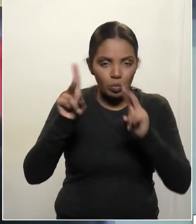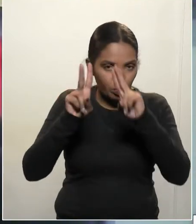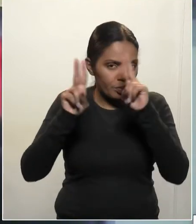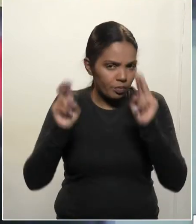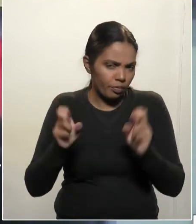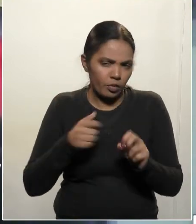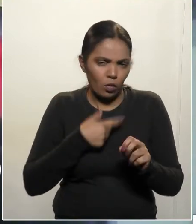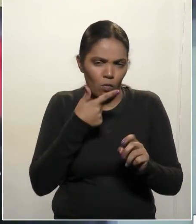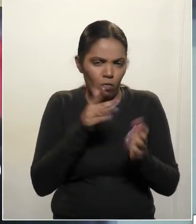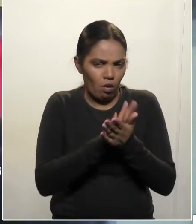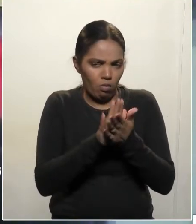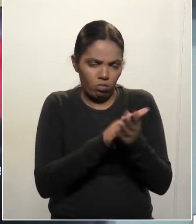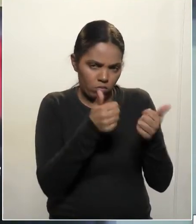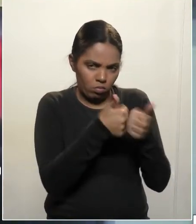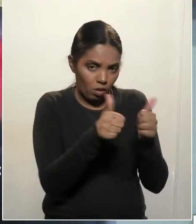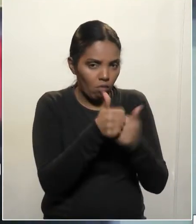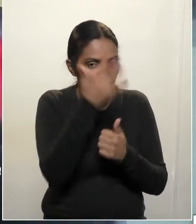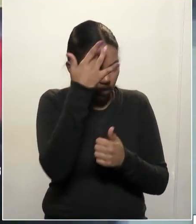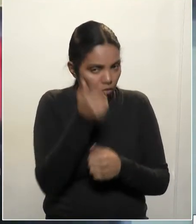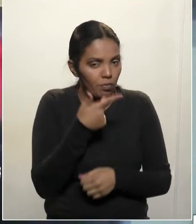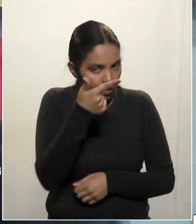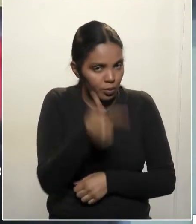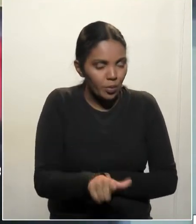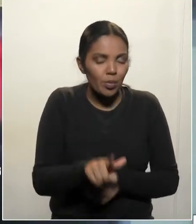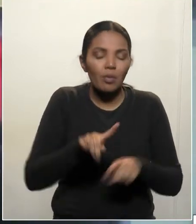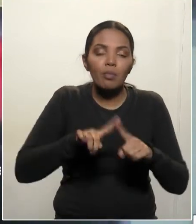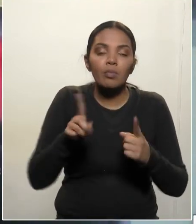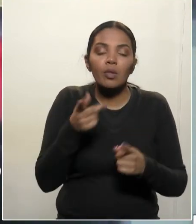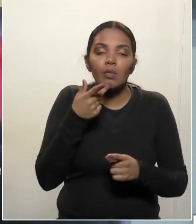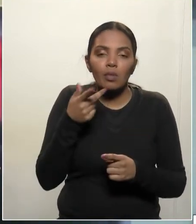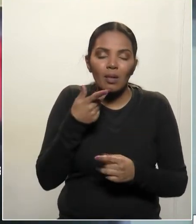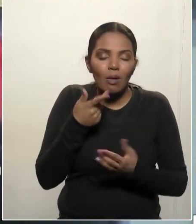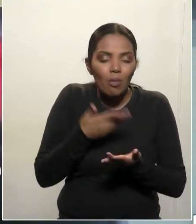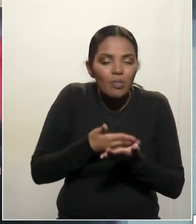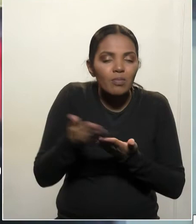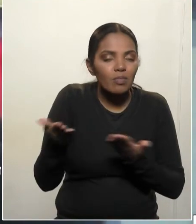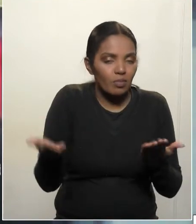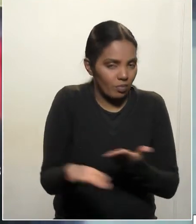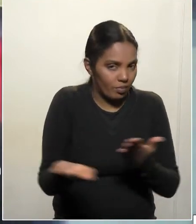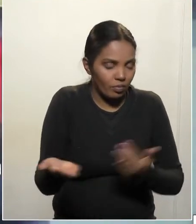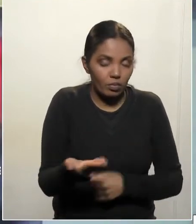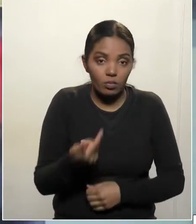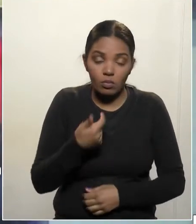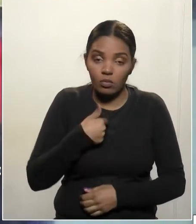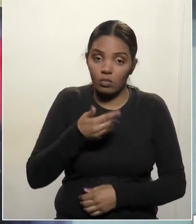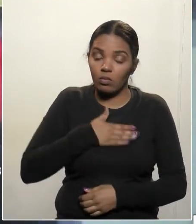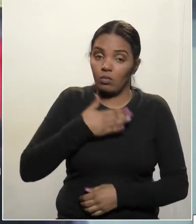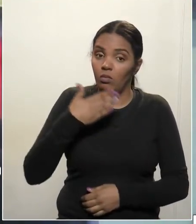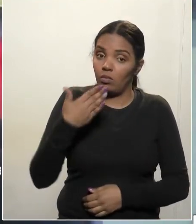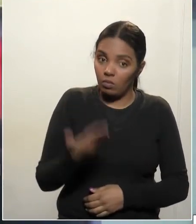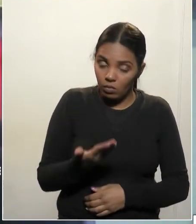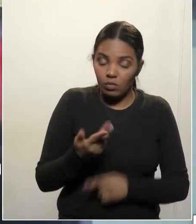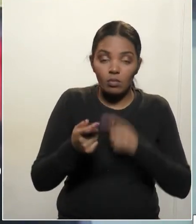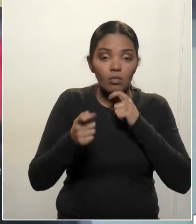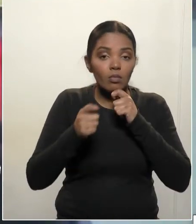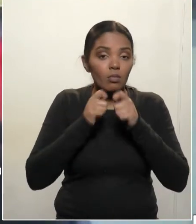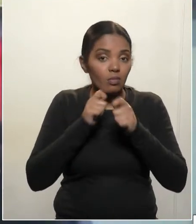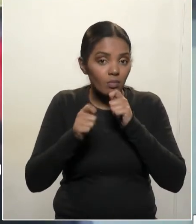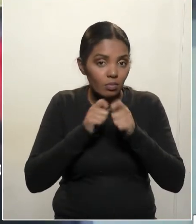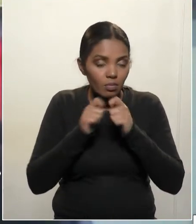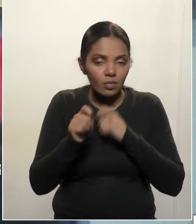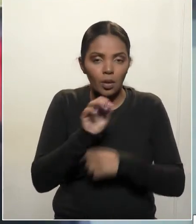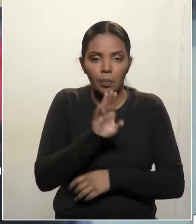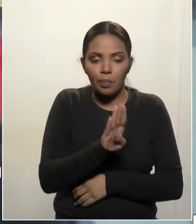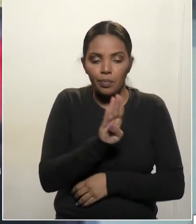mas eu quero voltar a esse assunto do dia de amanhã. Só quero adiantar hoje, senhor presidente, que me surpreendeu muito a entrevista dada no